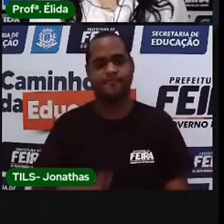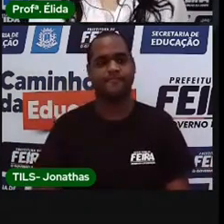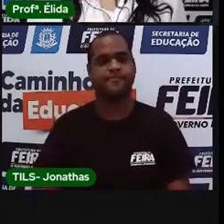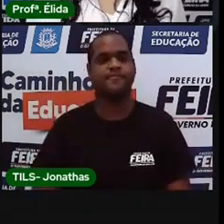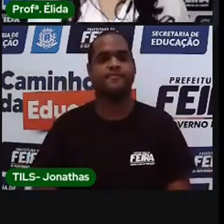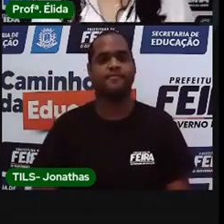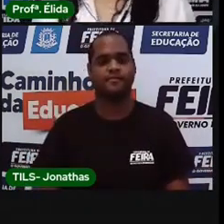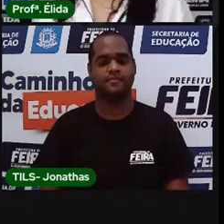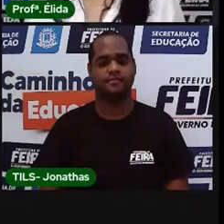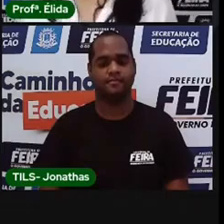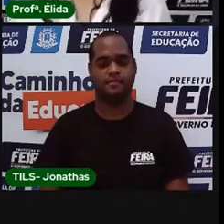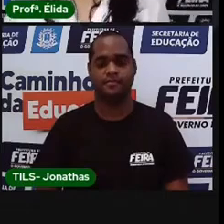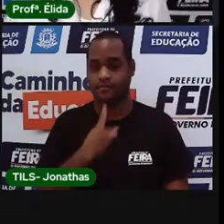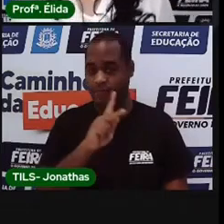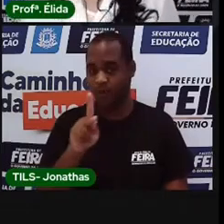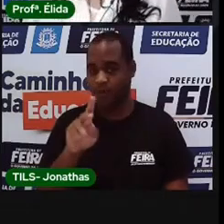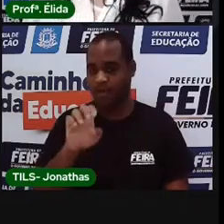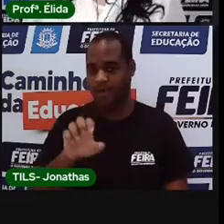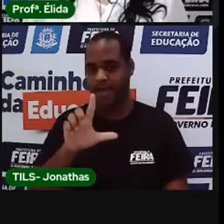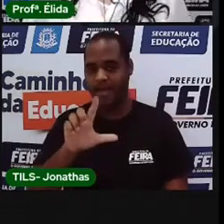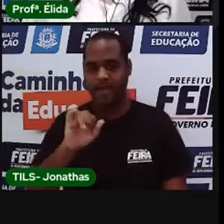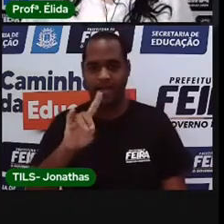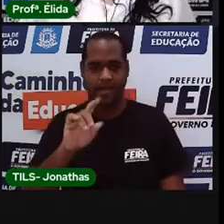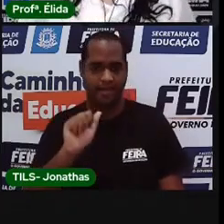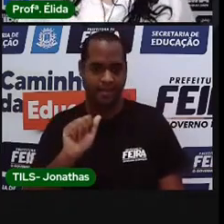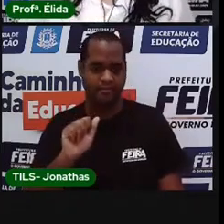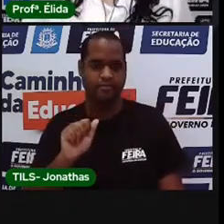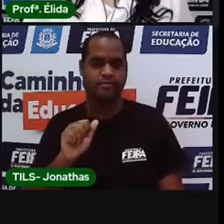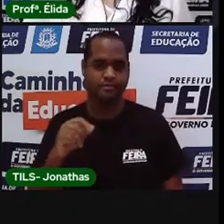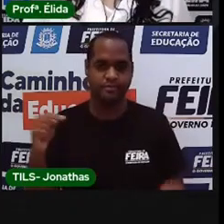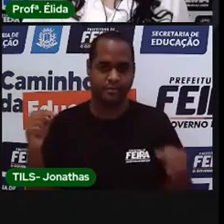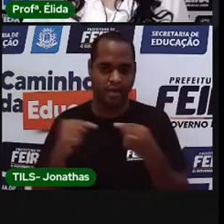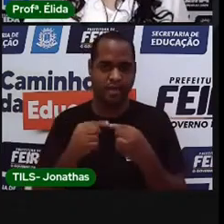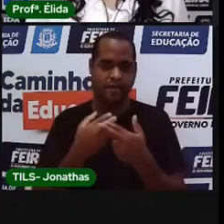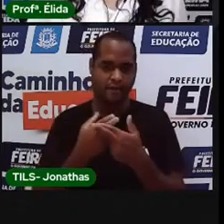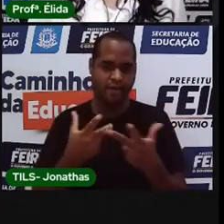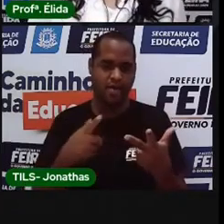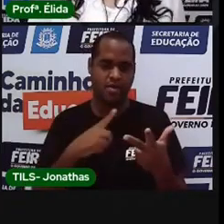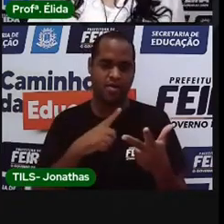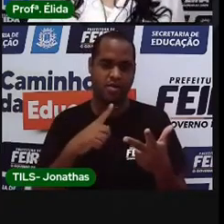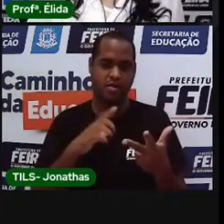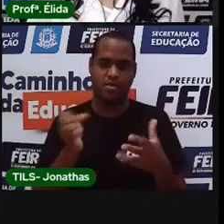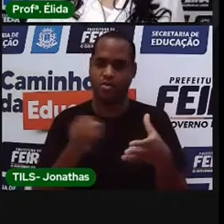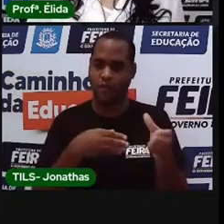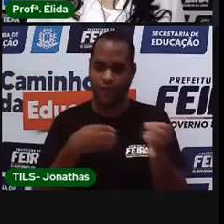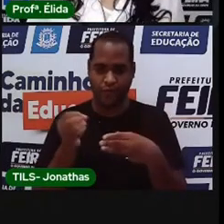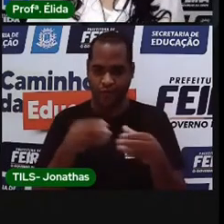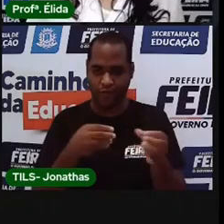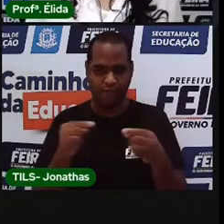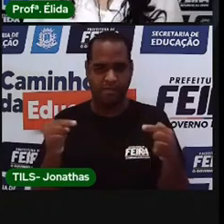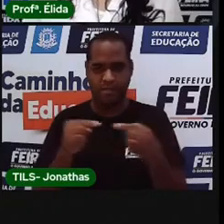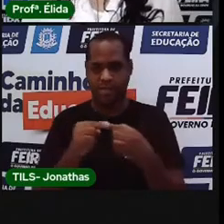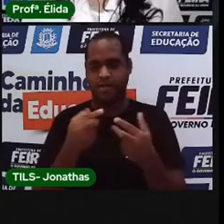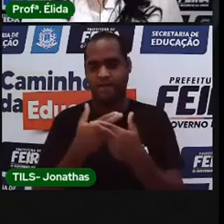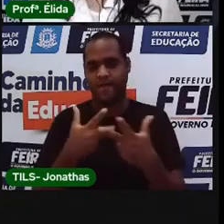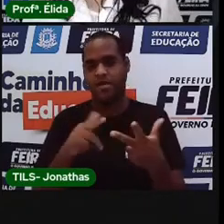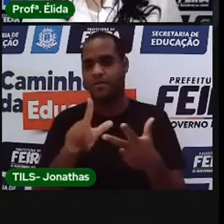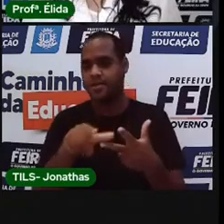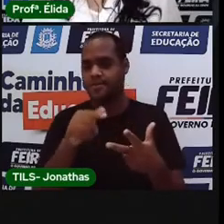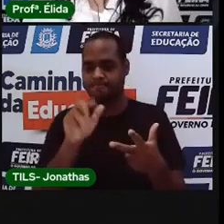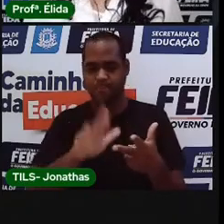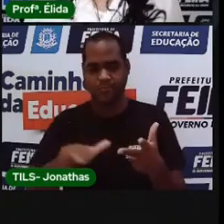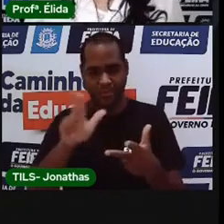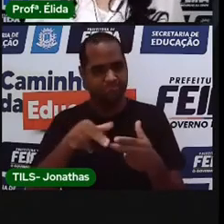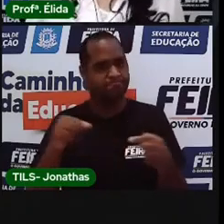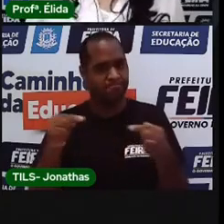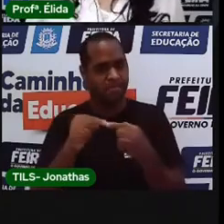A Proelida aqui, no canal, explica as atividades do nosso percurso pedagógico. Mas a sua